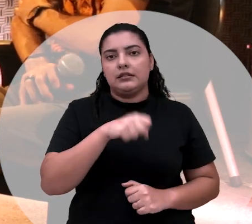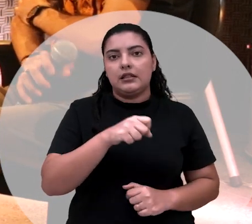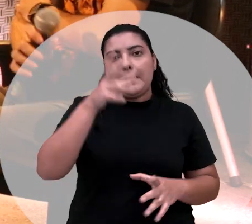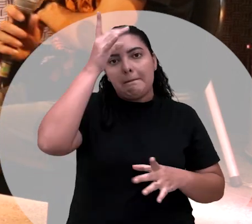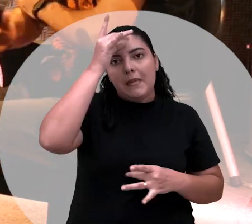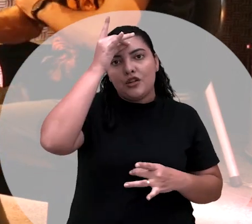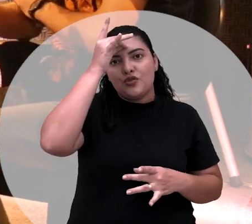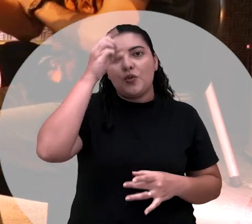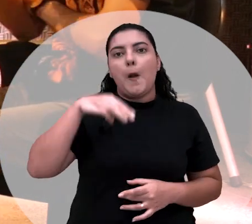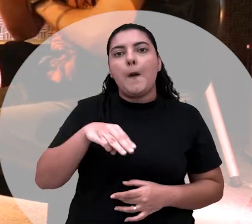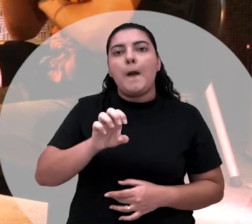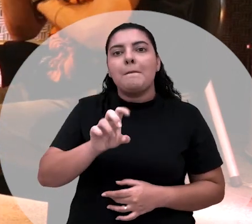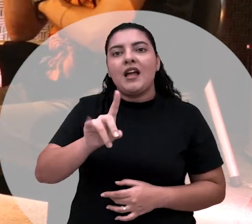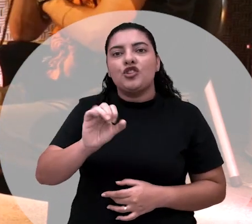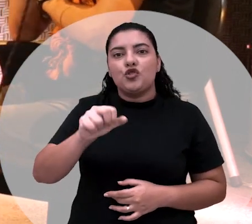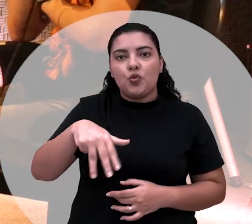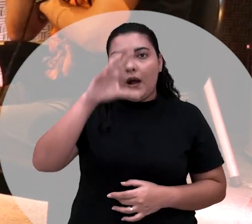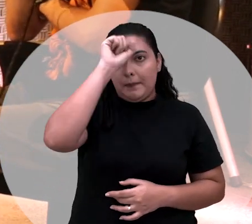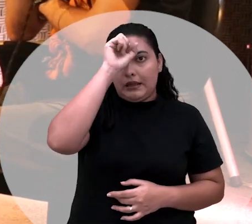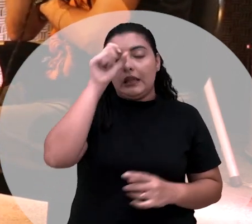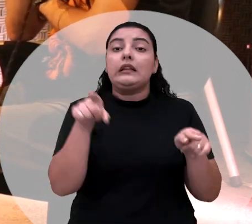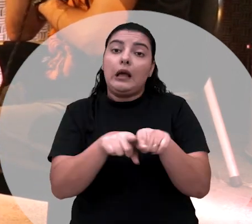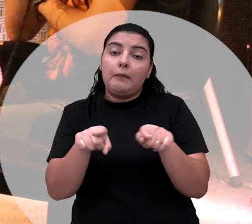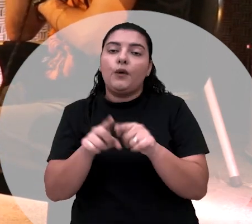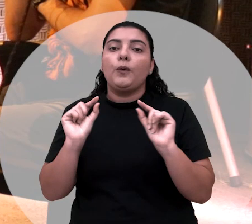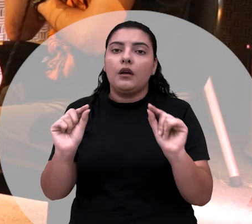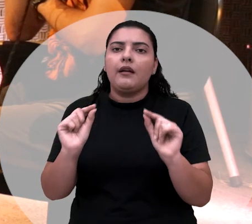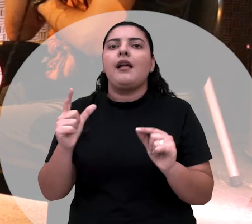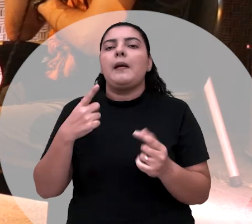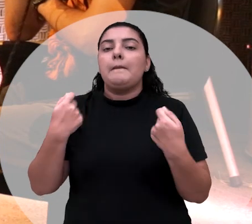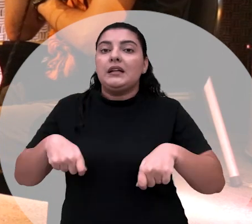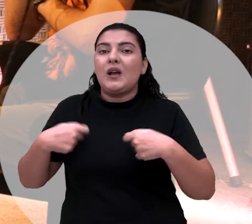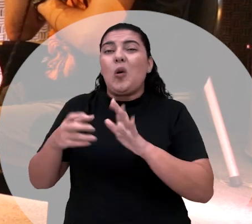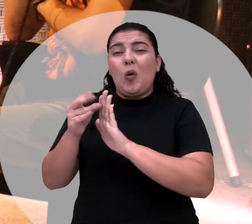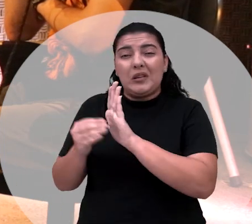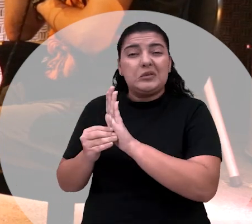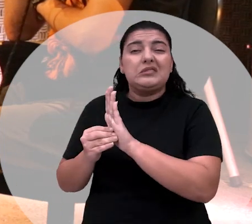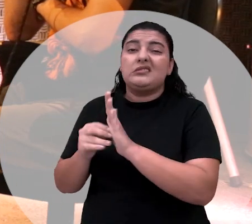médio aprender. Mas também você tem muito conteúdo ruim.